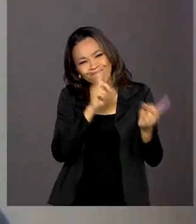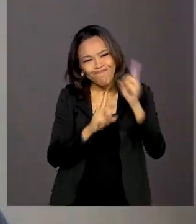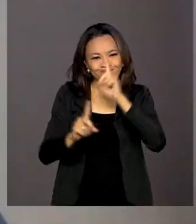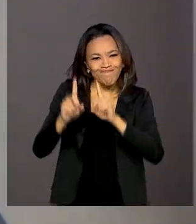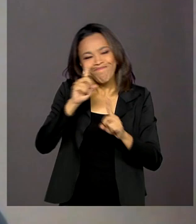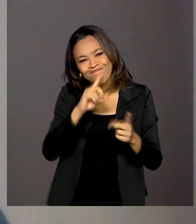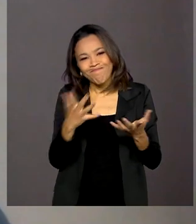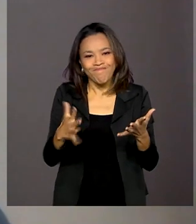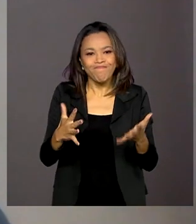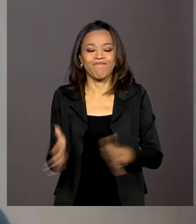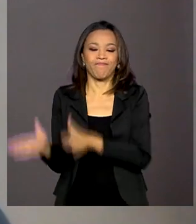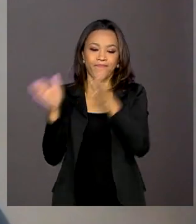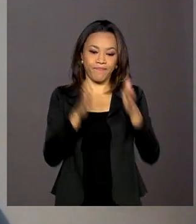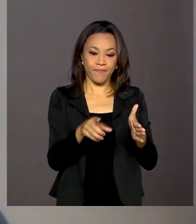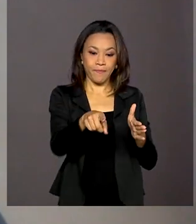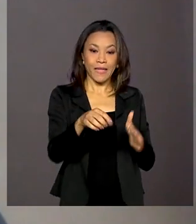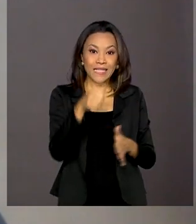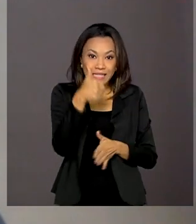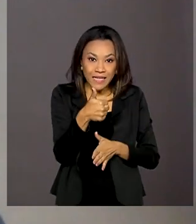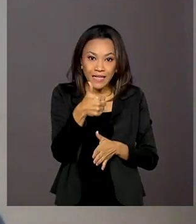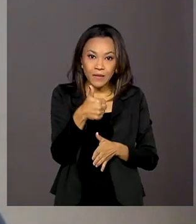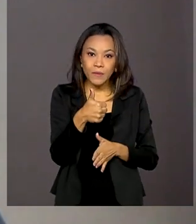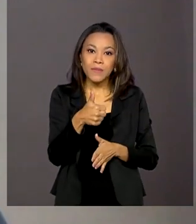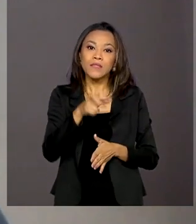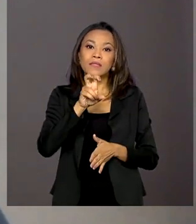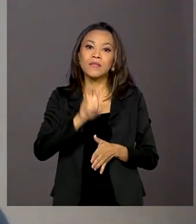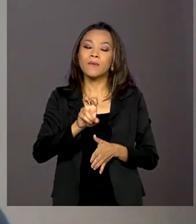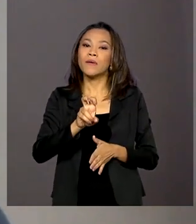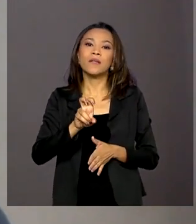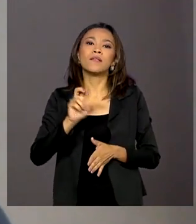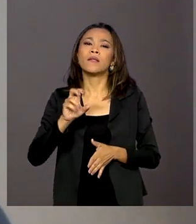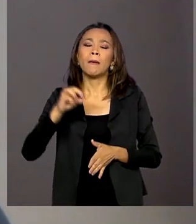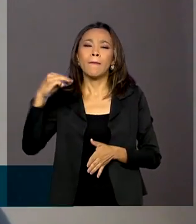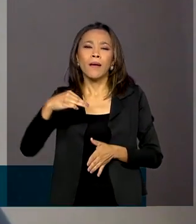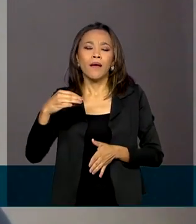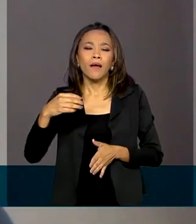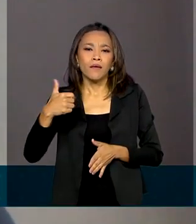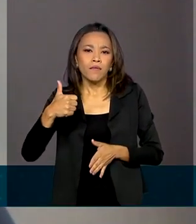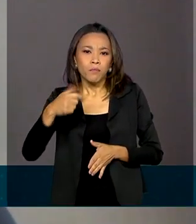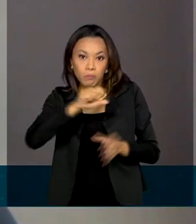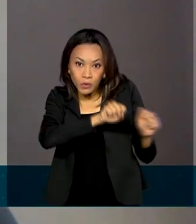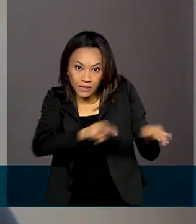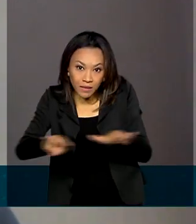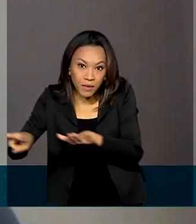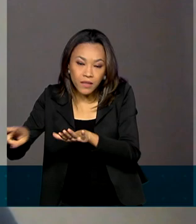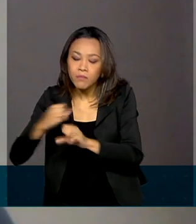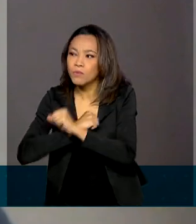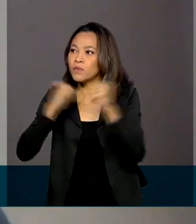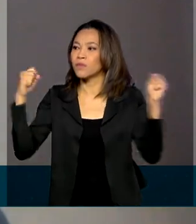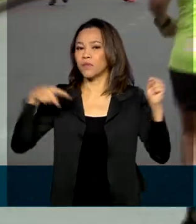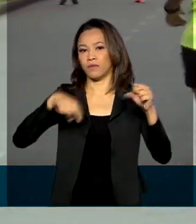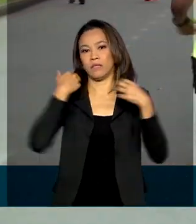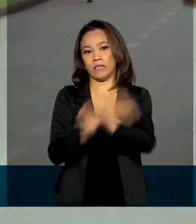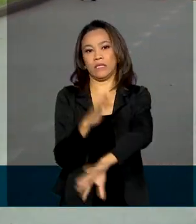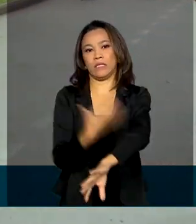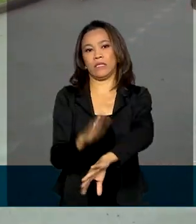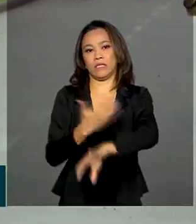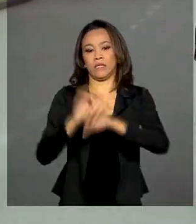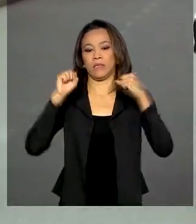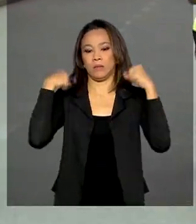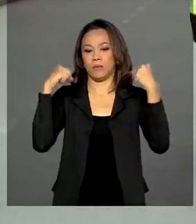Praticar, às vezes, 150 minutos por semana, para algumas pessoas, beira o impossível. Então, ou seja,